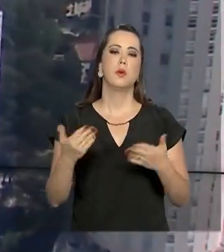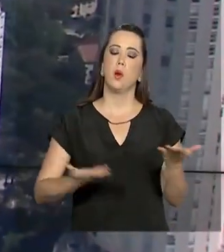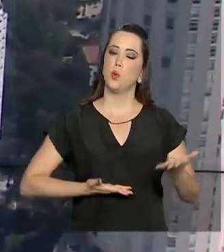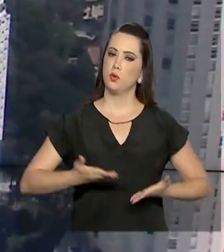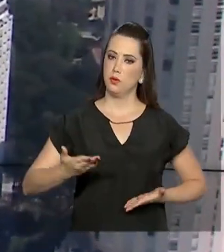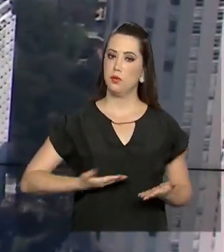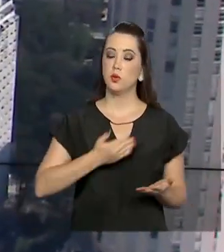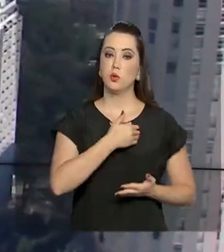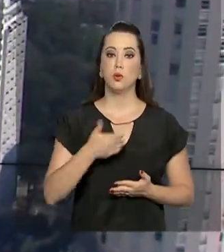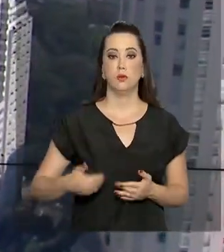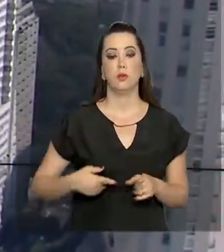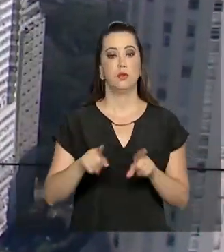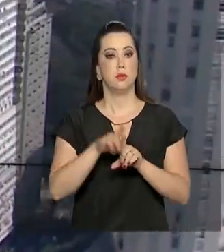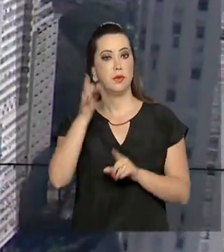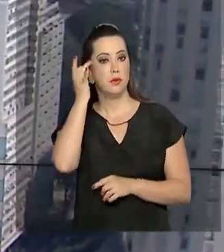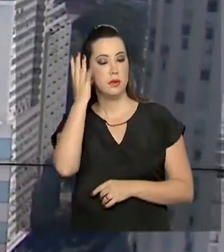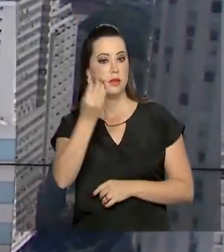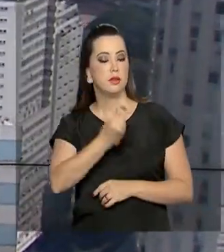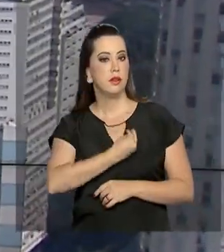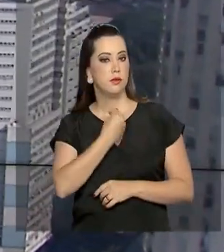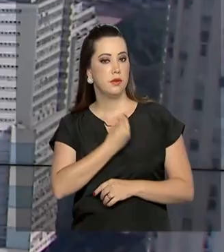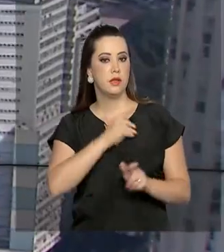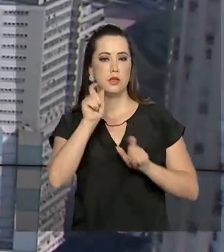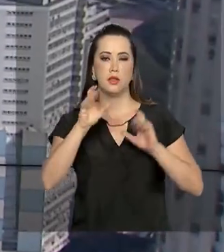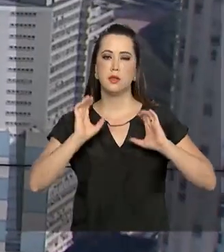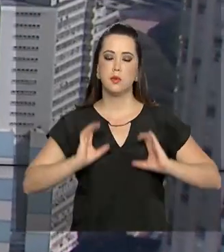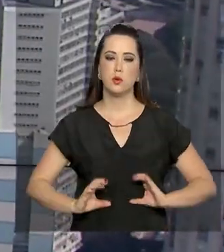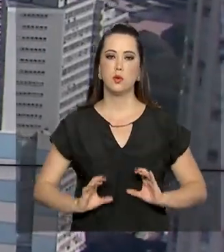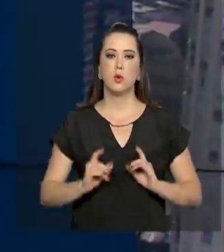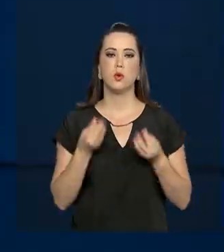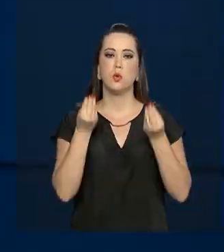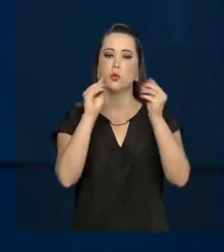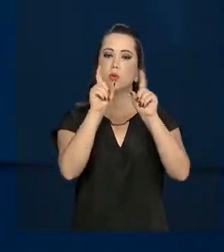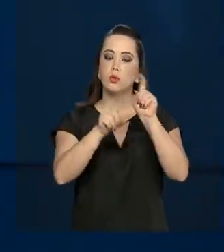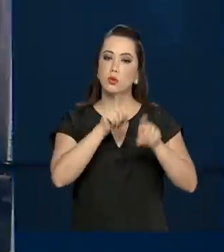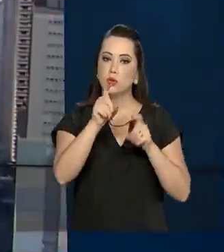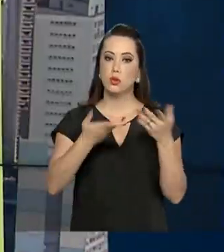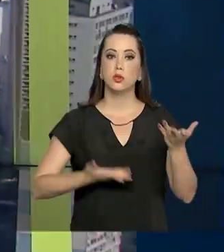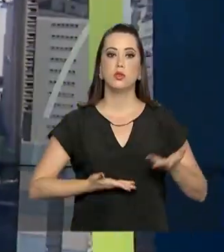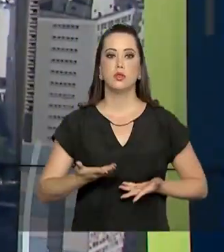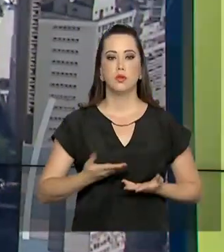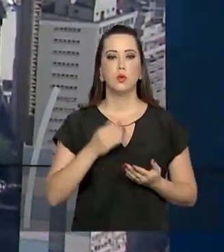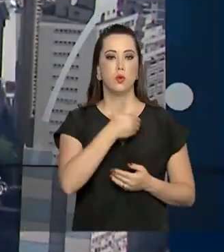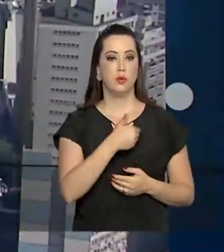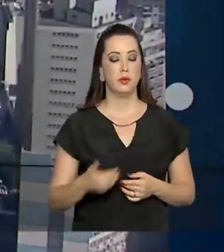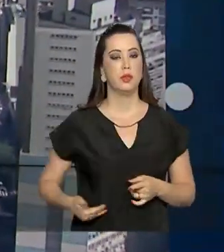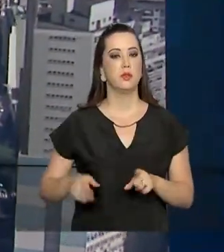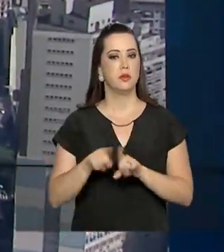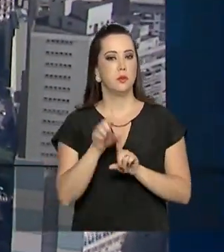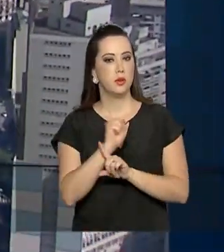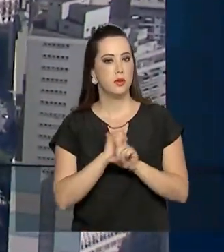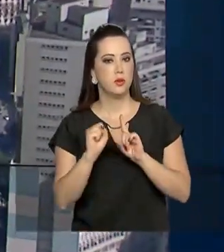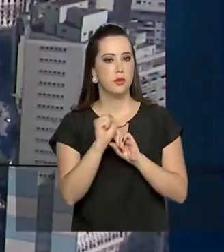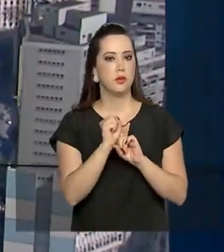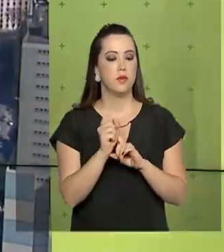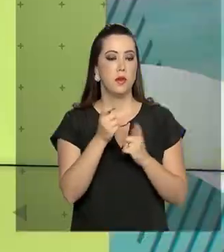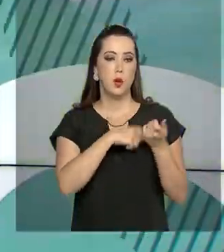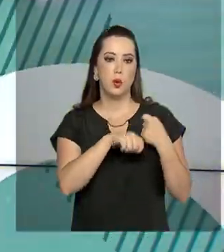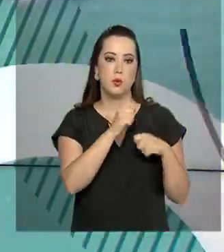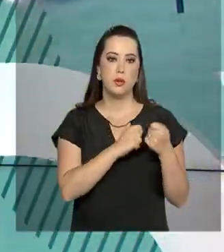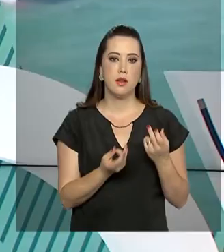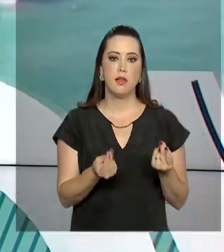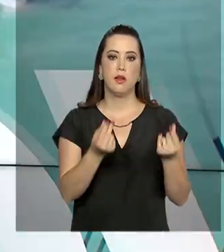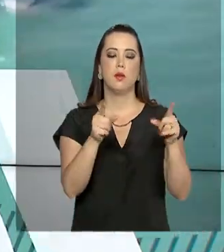serviço público e facilitar a vida do cidadão. Com a digitalização dos serviços, tanto o governo quanto a sociedade vão poupar